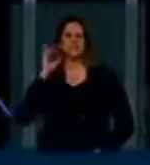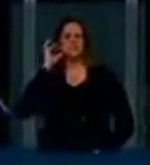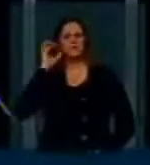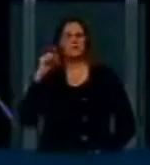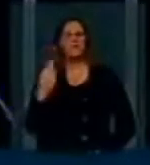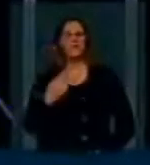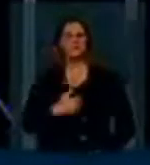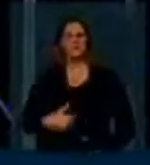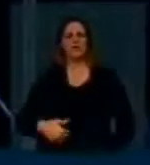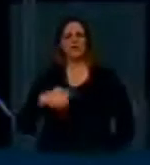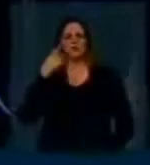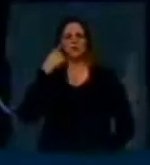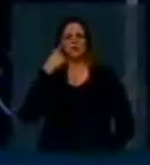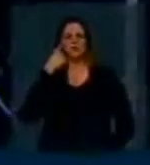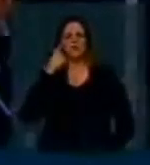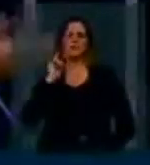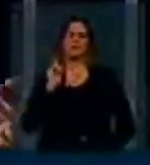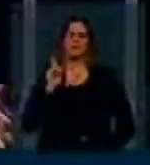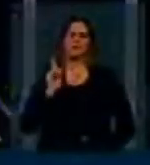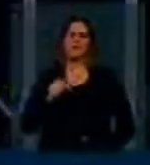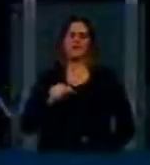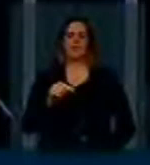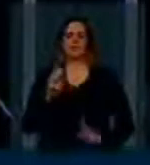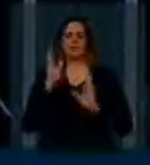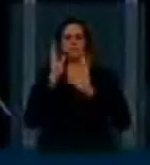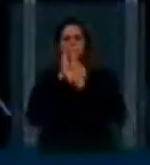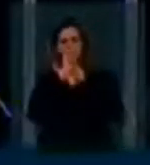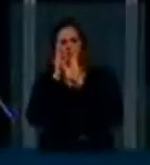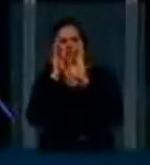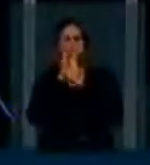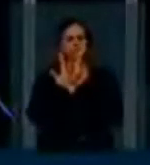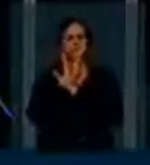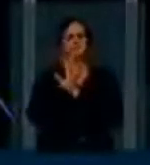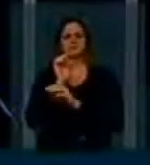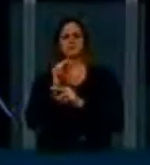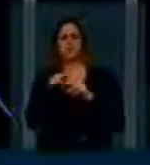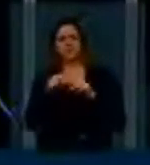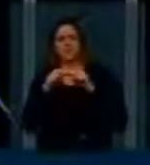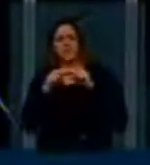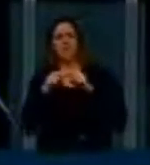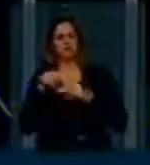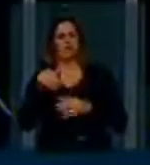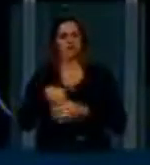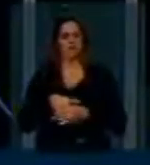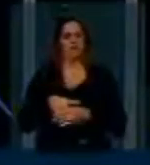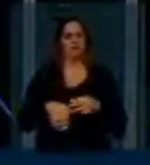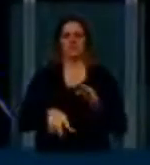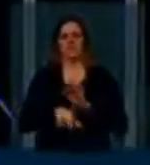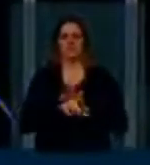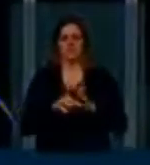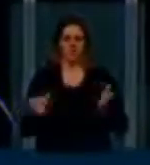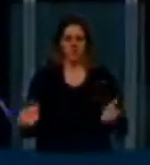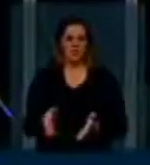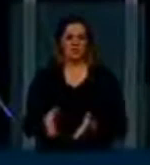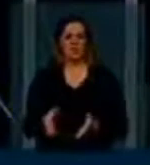consideram que espionagem é um argumento para se votar o marco civil da internet, que